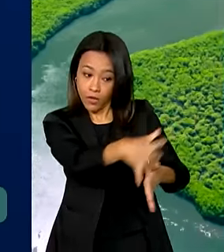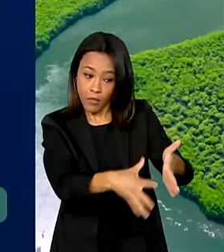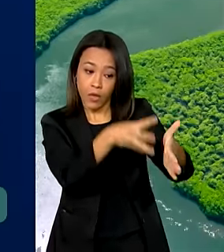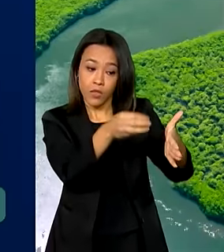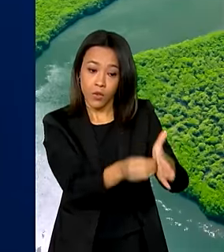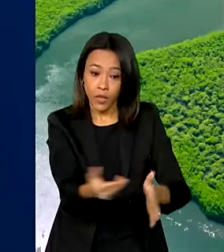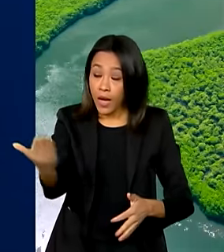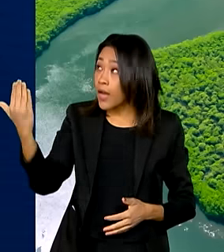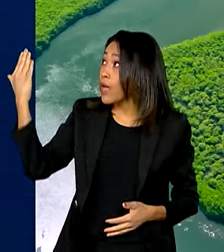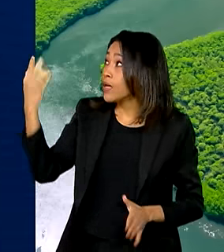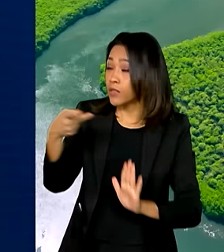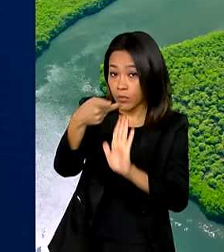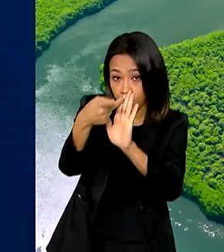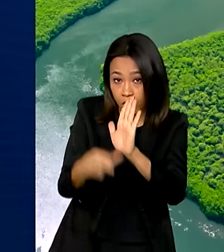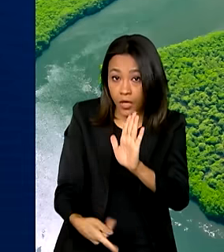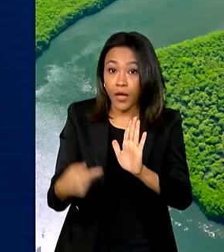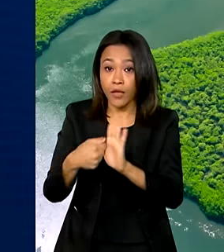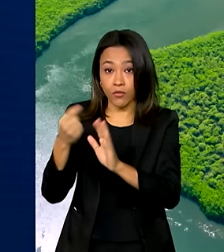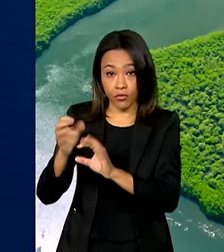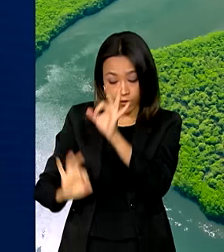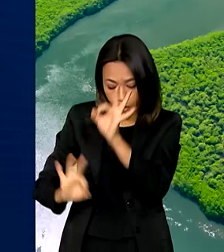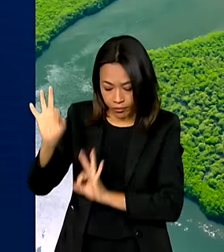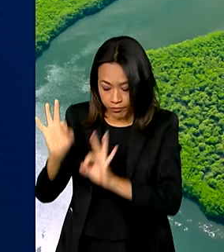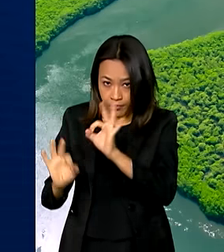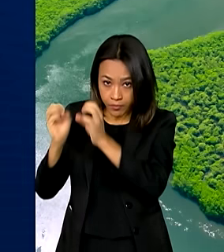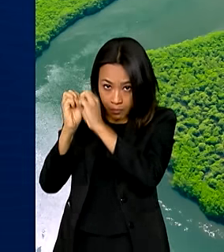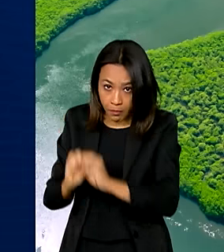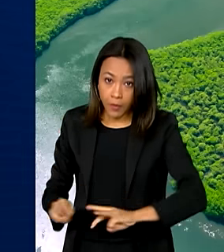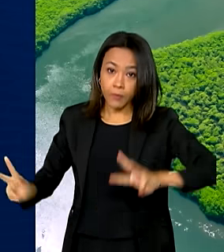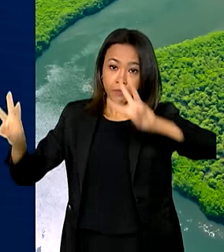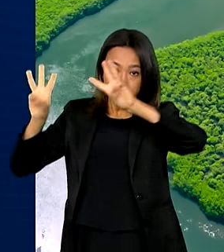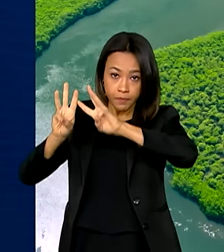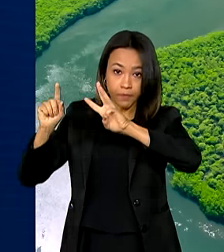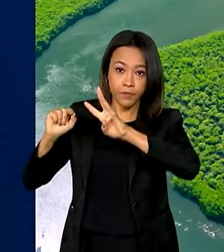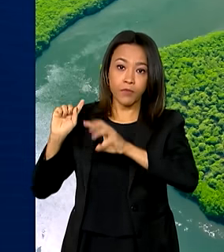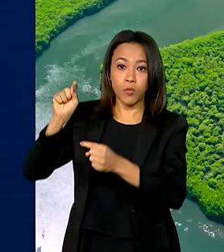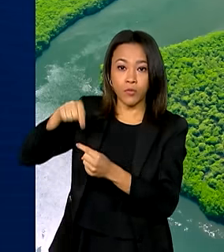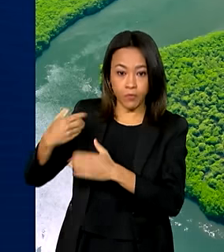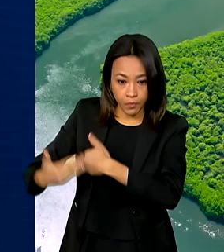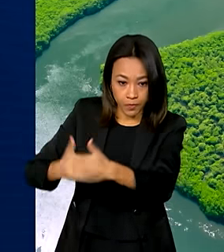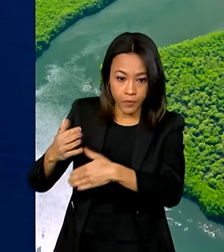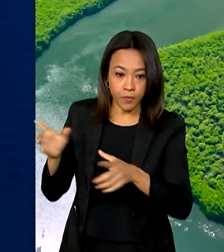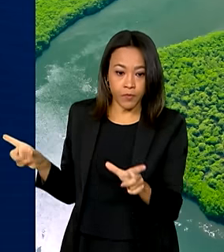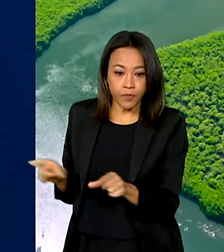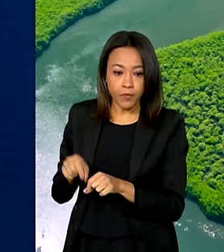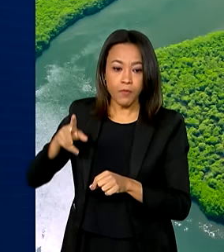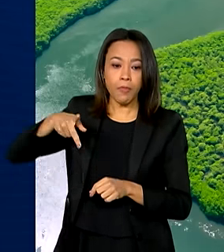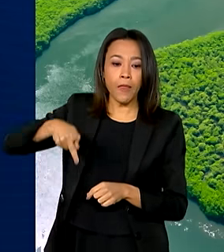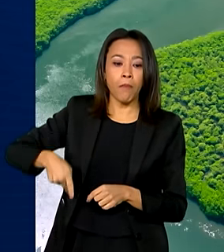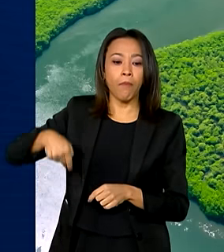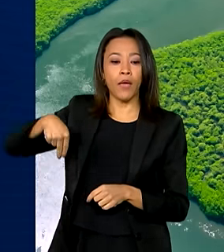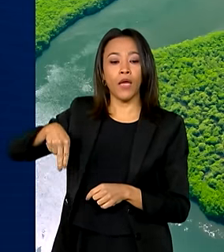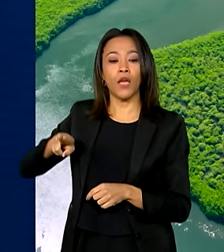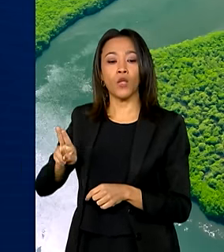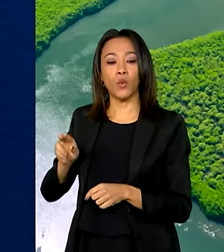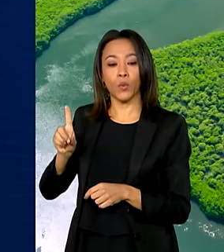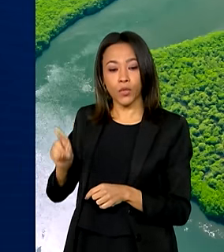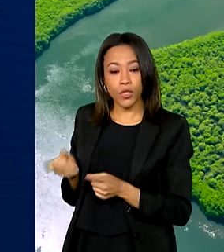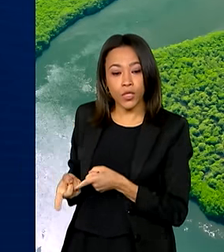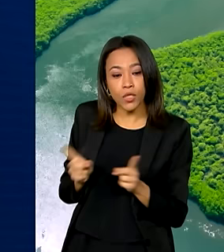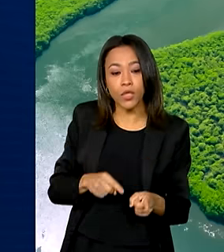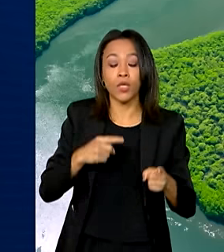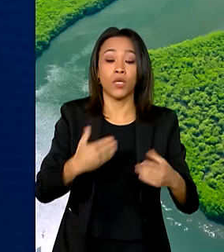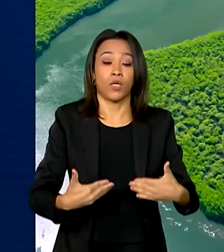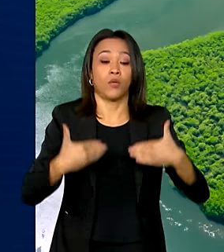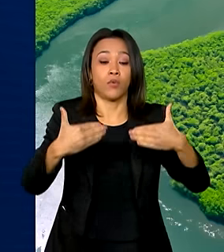desenvolvido pelo Programa das Nações Unidas para o Desenvolvimento, o PNUD, e o Ministério do Meio Ambiente e